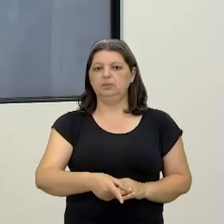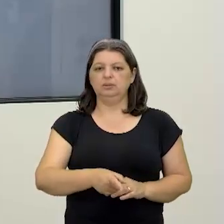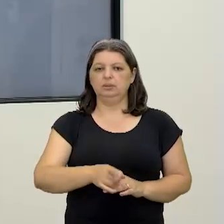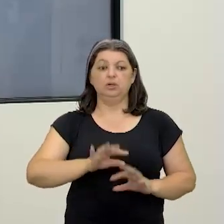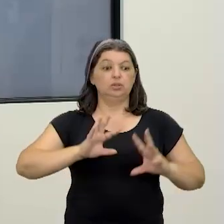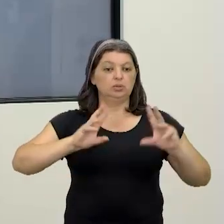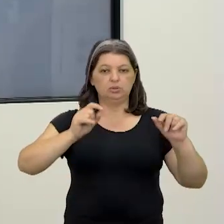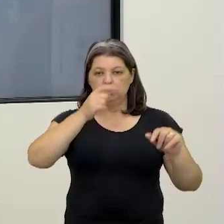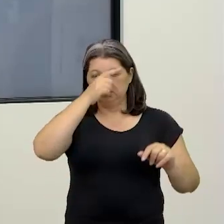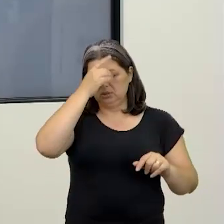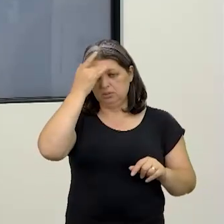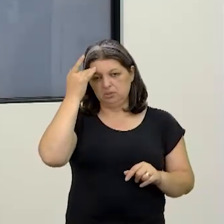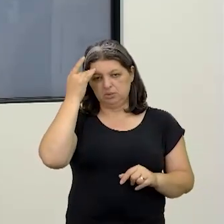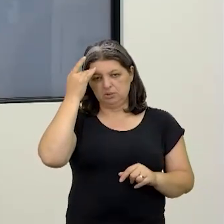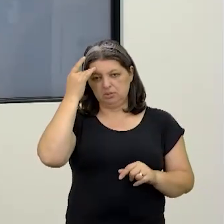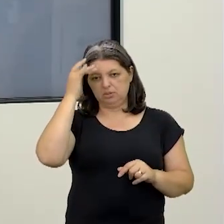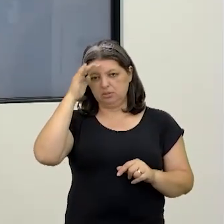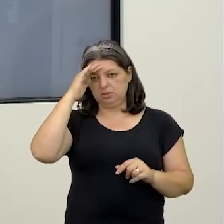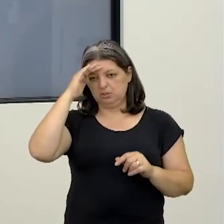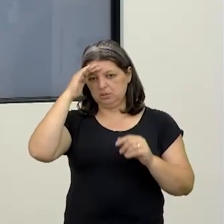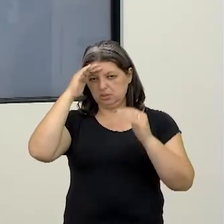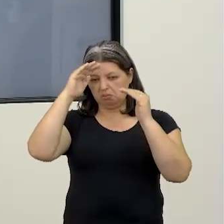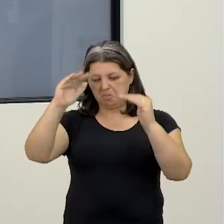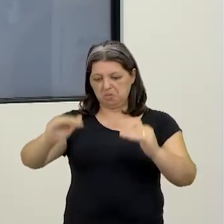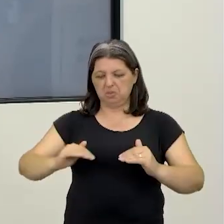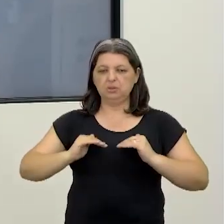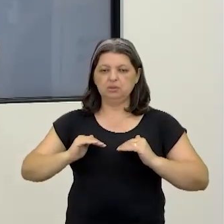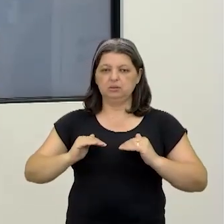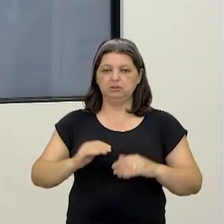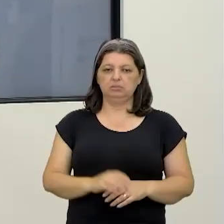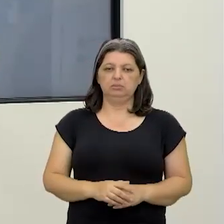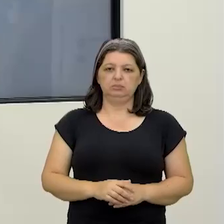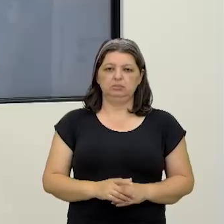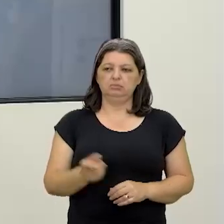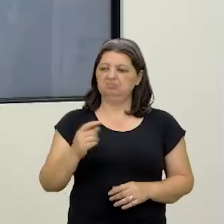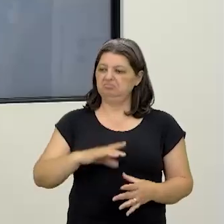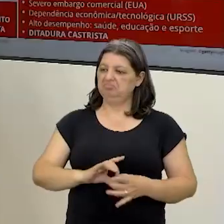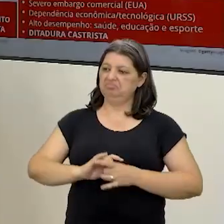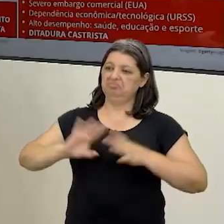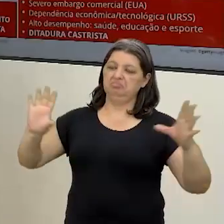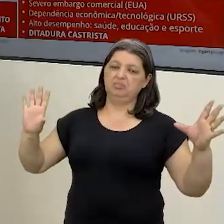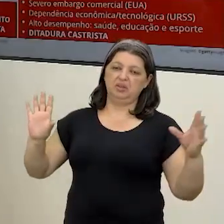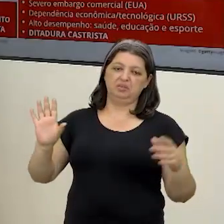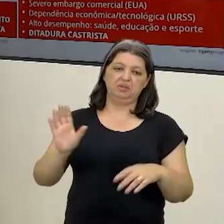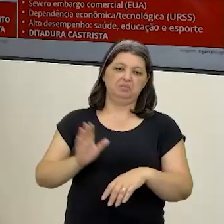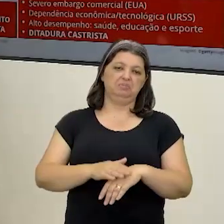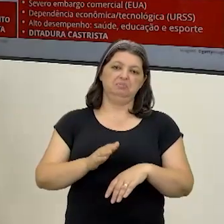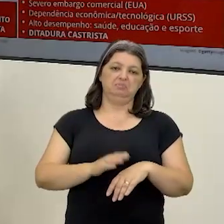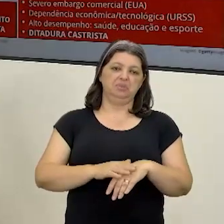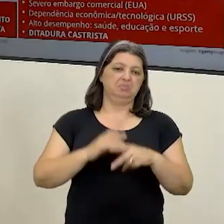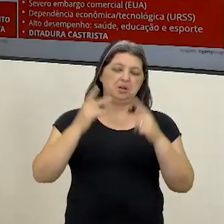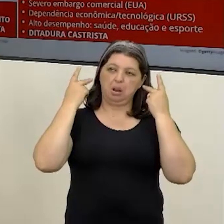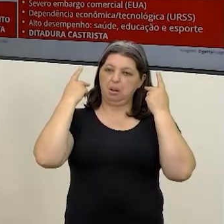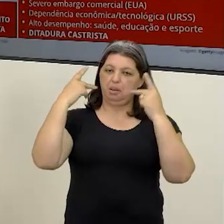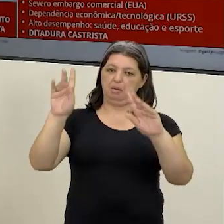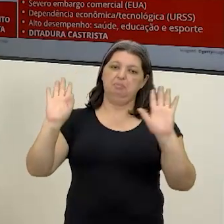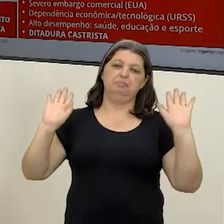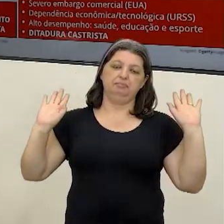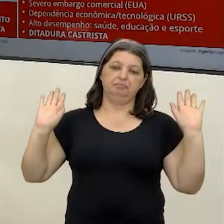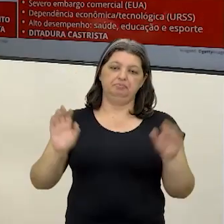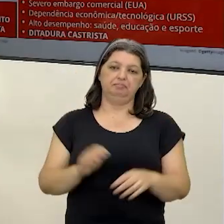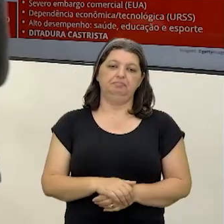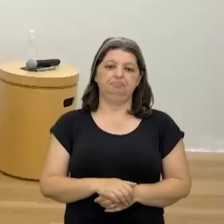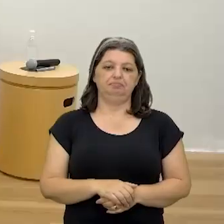mundo me obedeceu. Sabe qual era a ordem? Faça o que quiserem. Acho genial isso. Faça